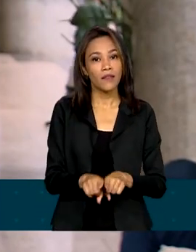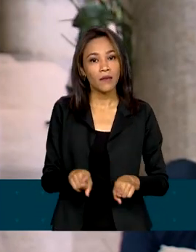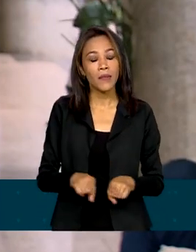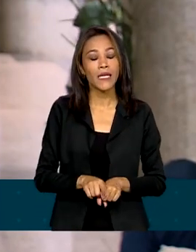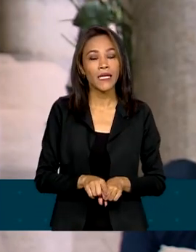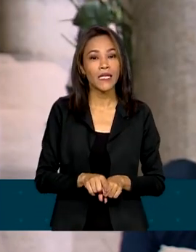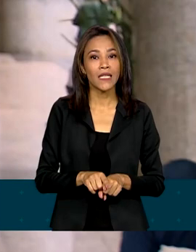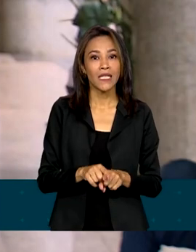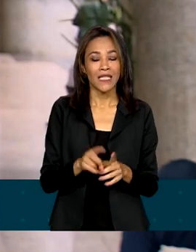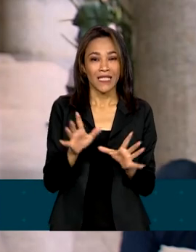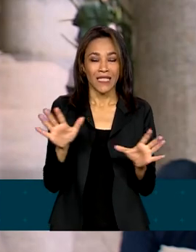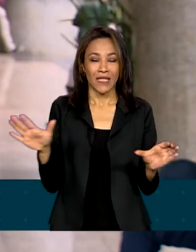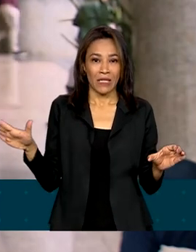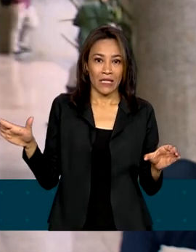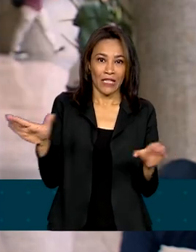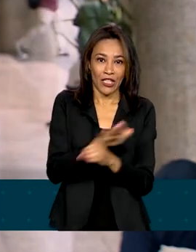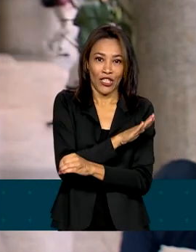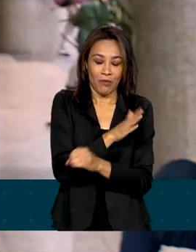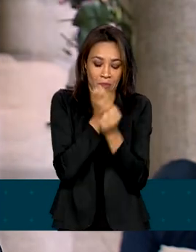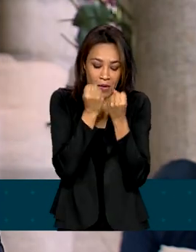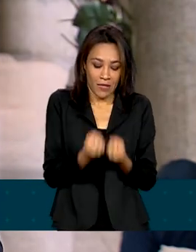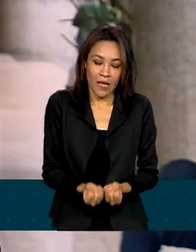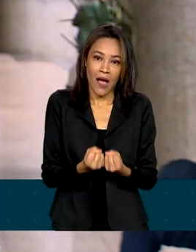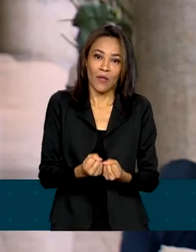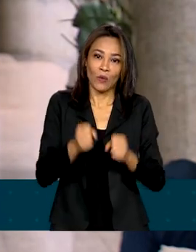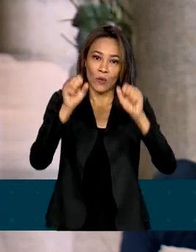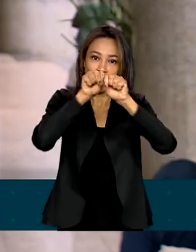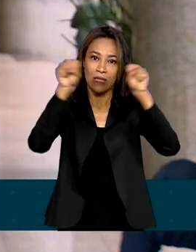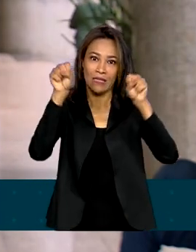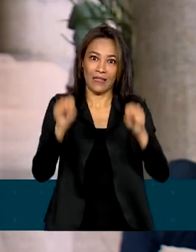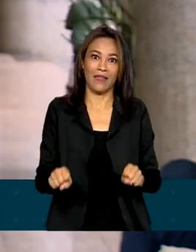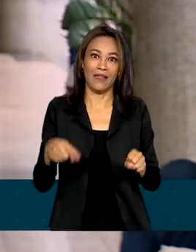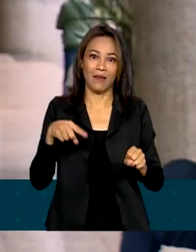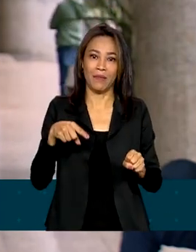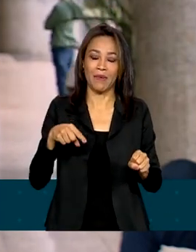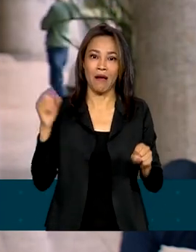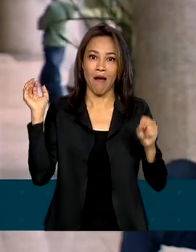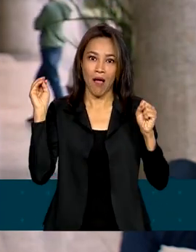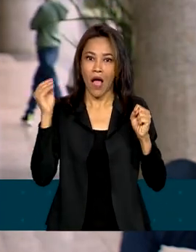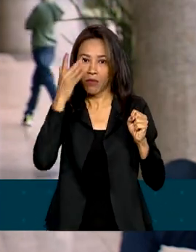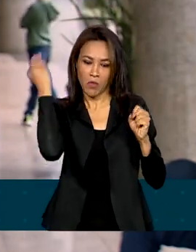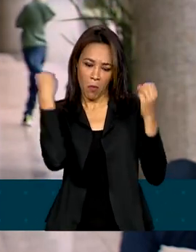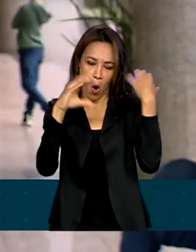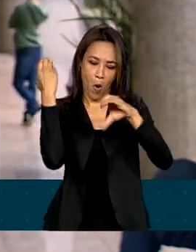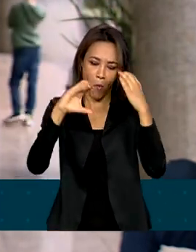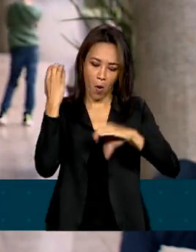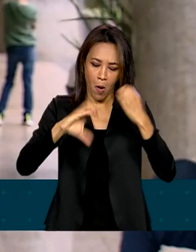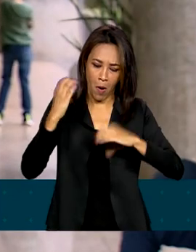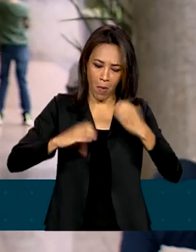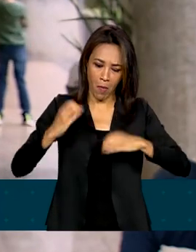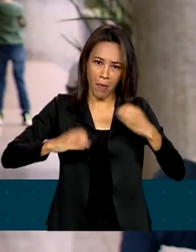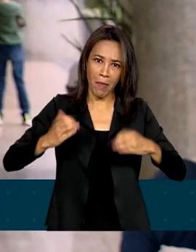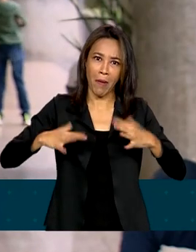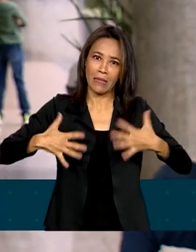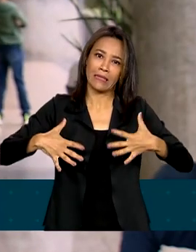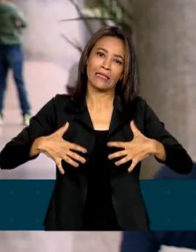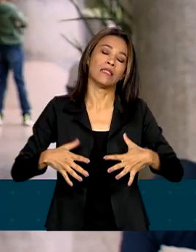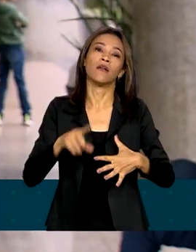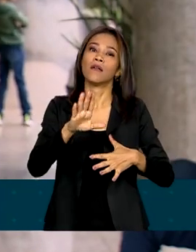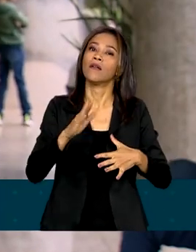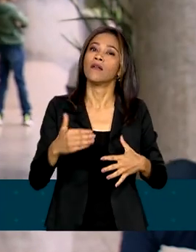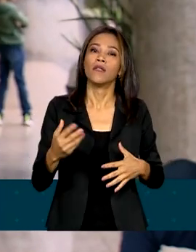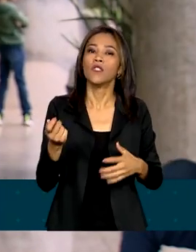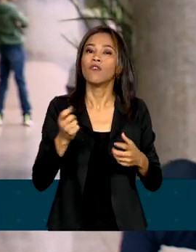congestionamentos na página, nos sistemas digitais da Receita Federal. Porém, não será possível